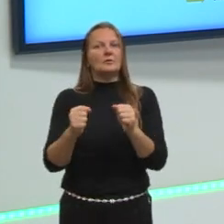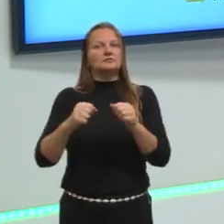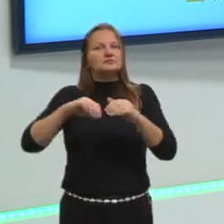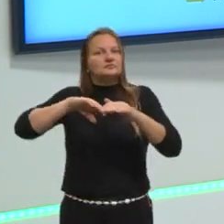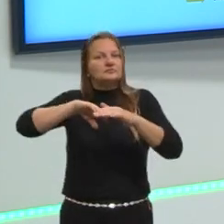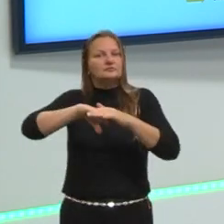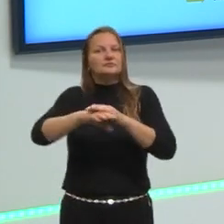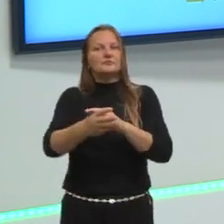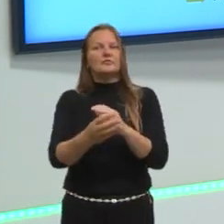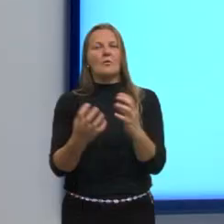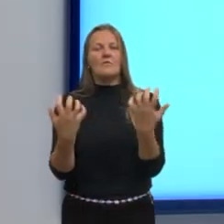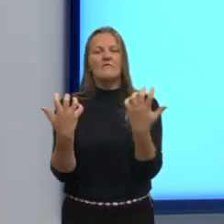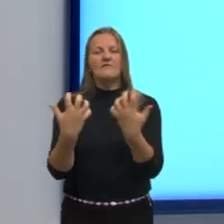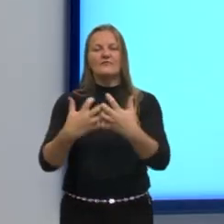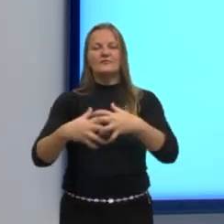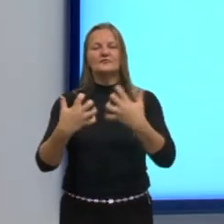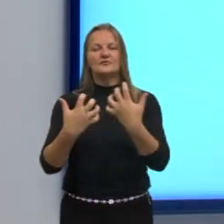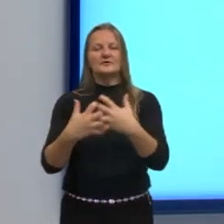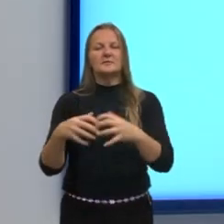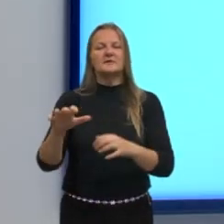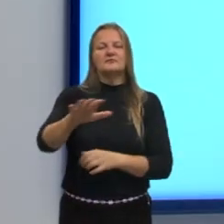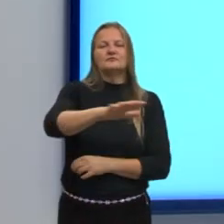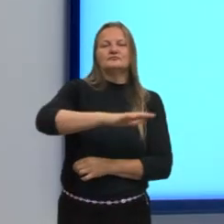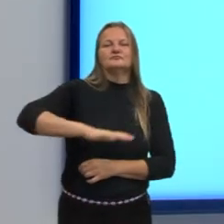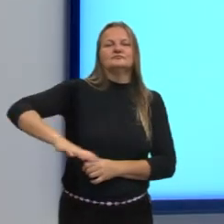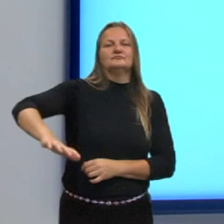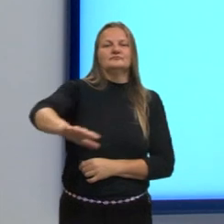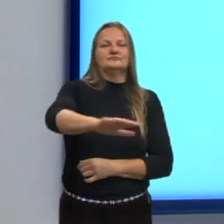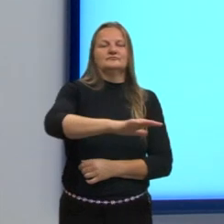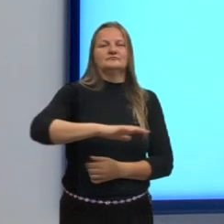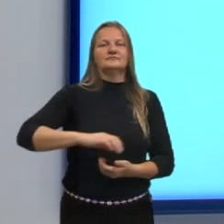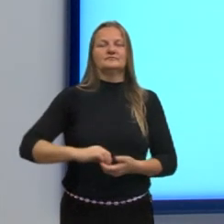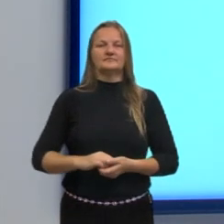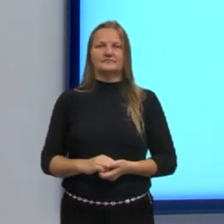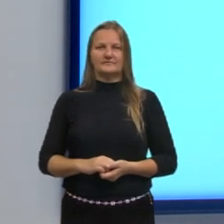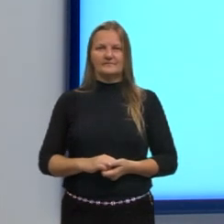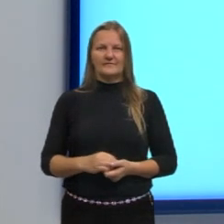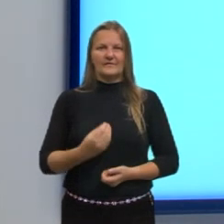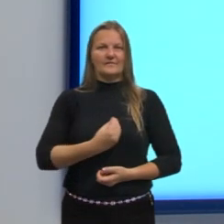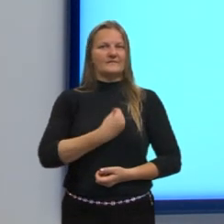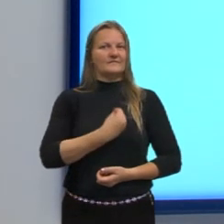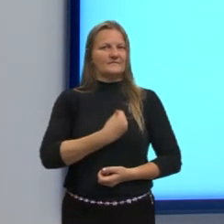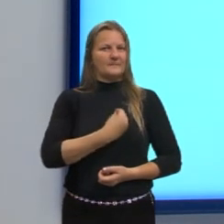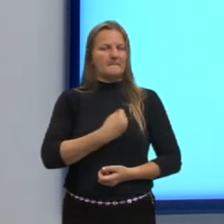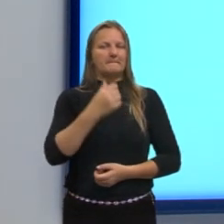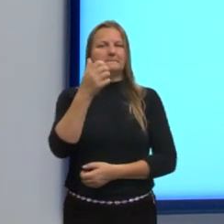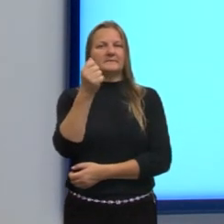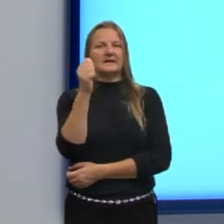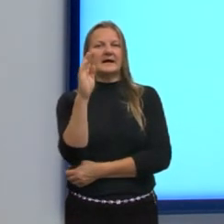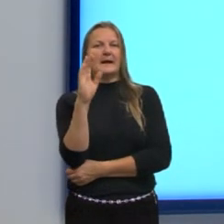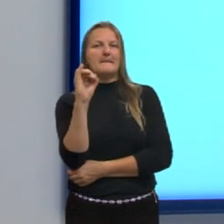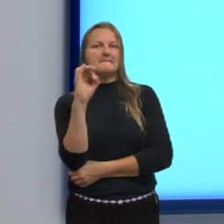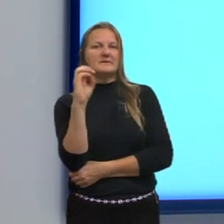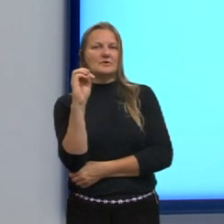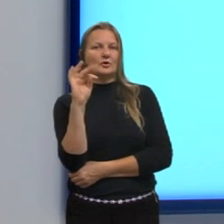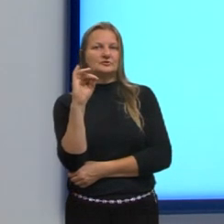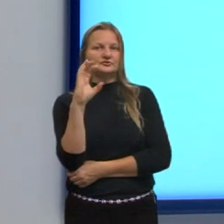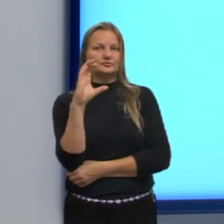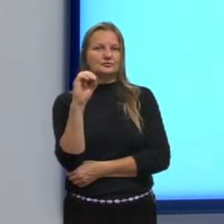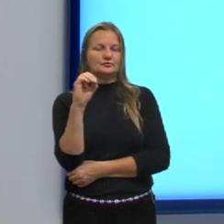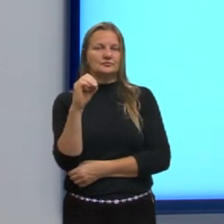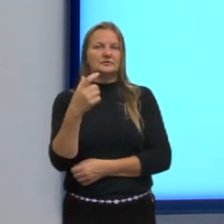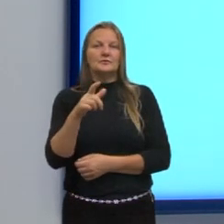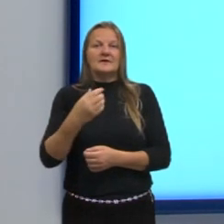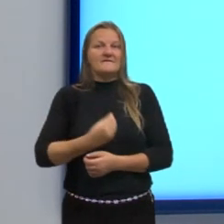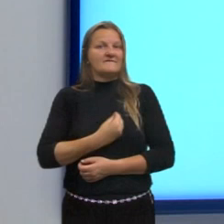ecossistema. Os fatores bióticos, os seres vivos, os fatores abióticos, os que não são vivos,